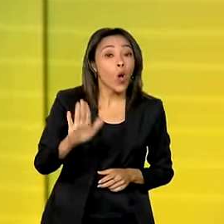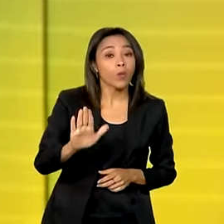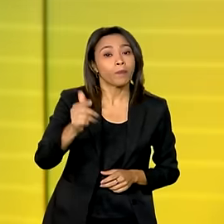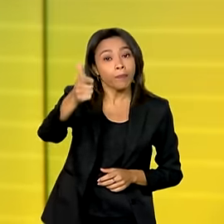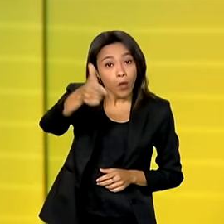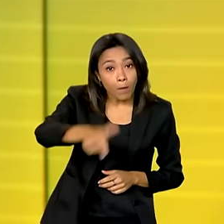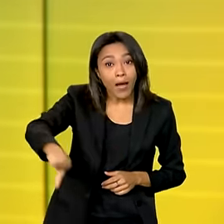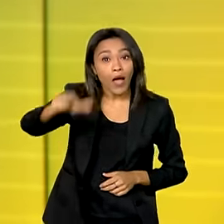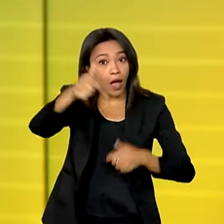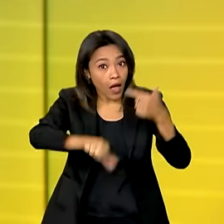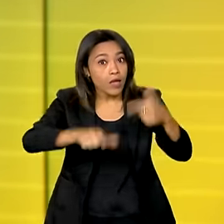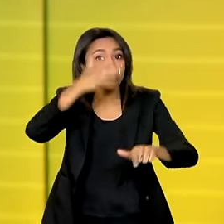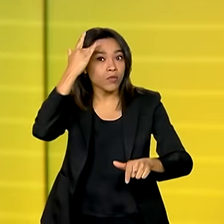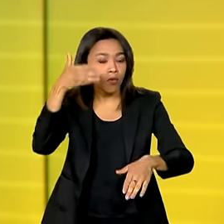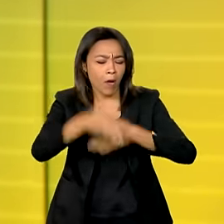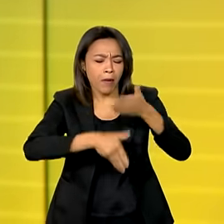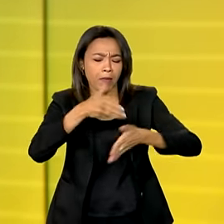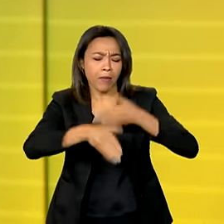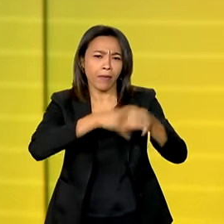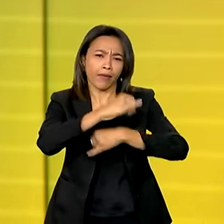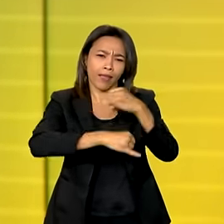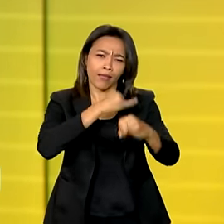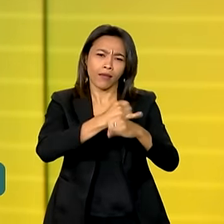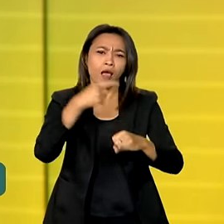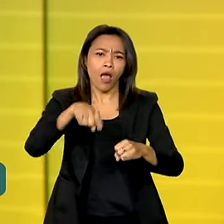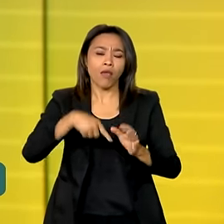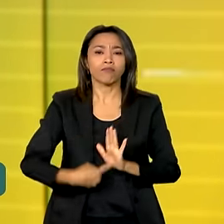pessoas estão conectadas. A